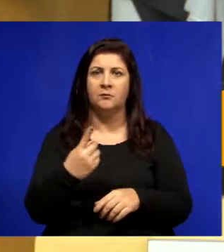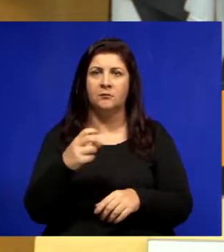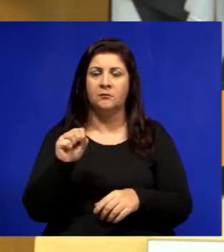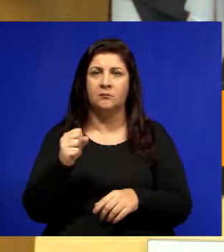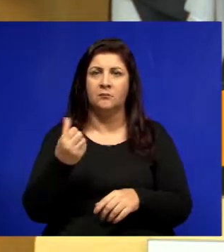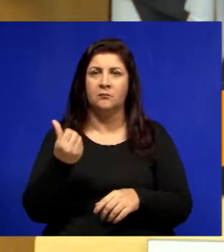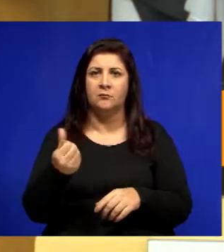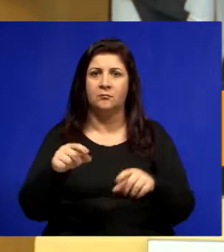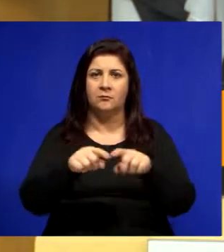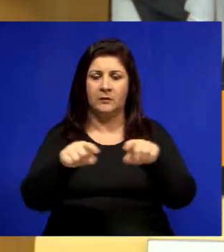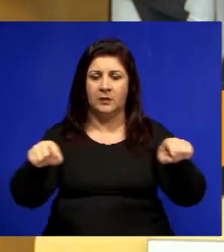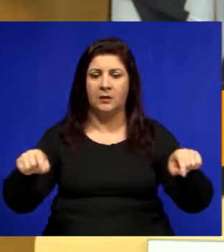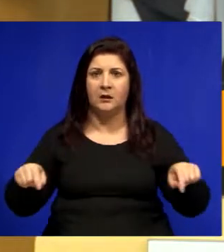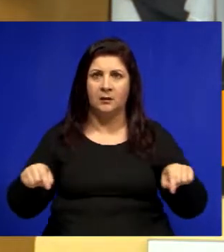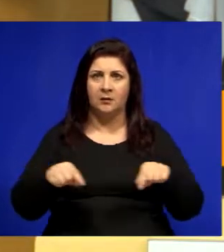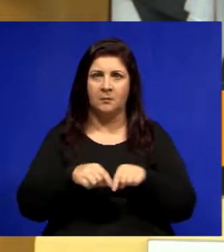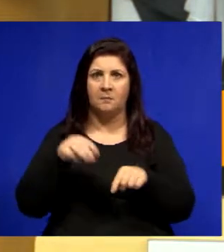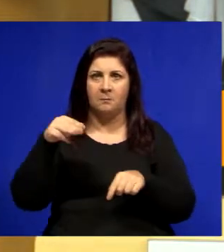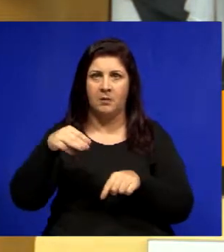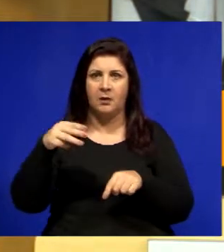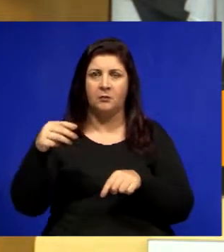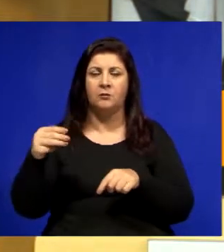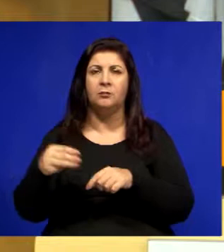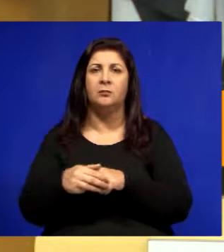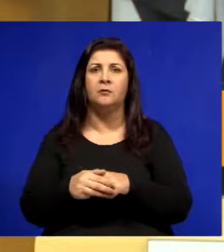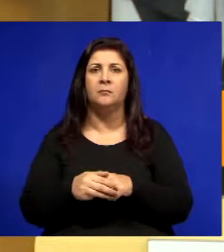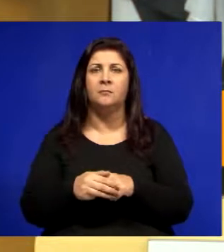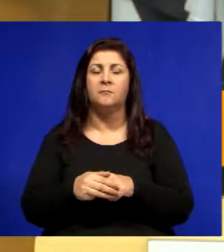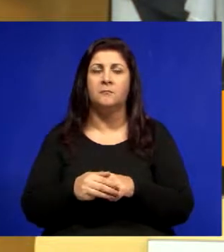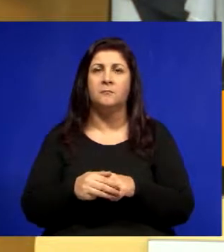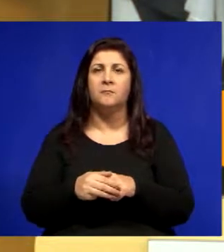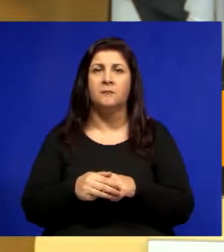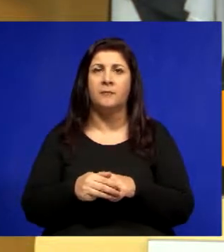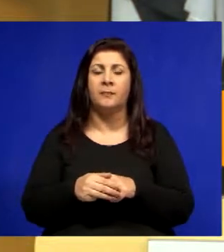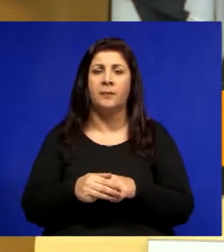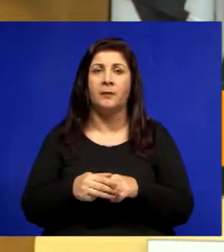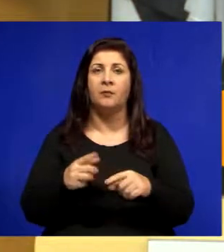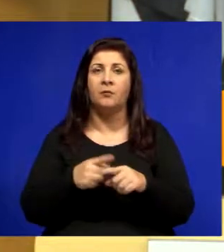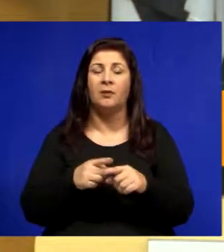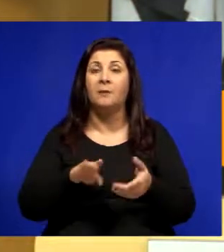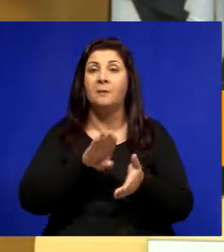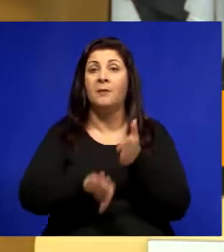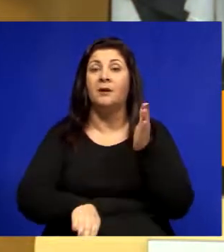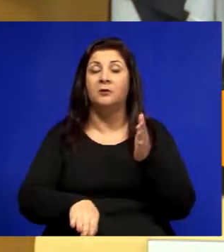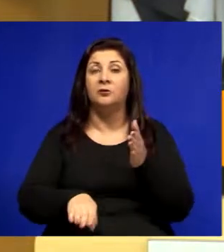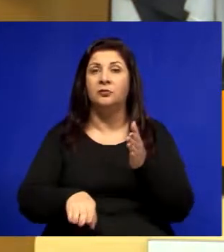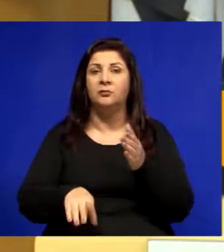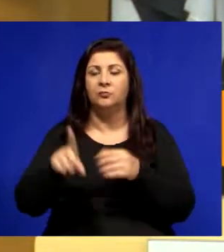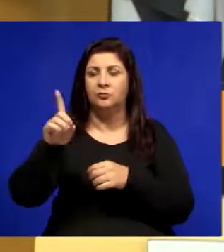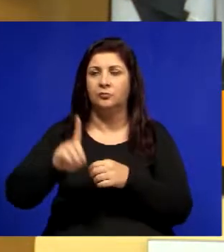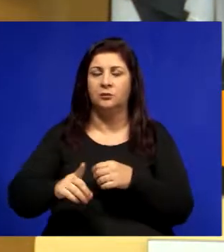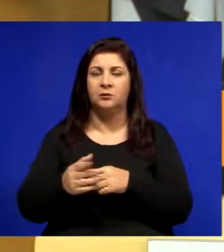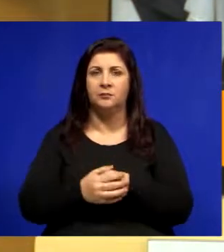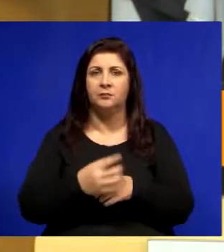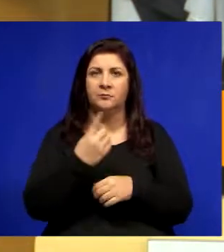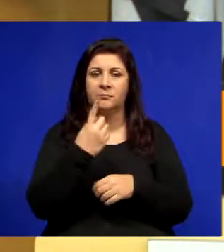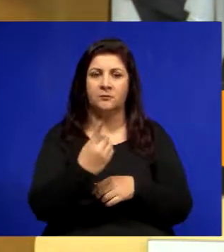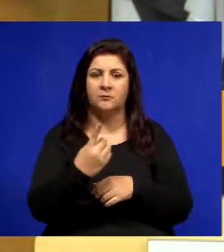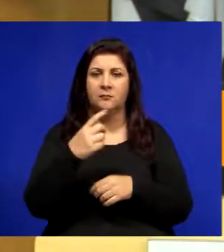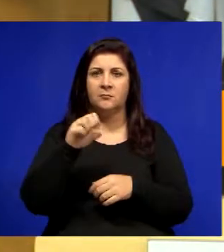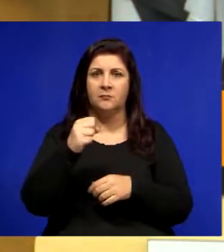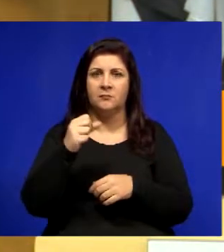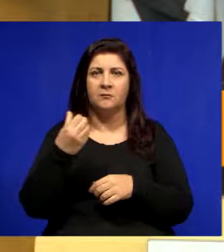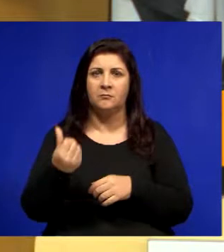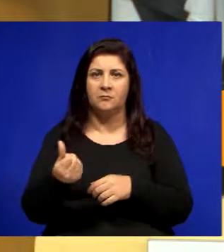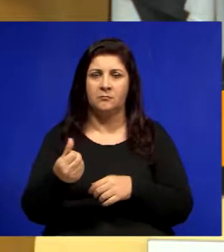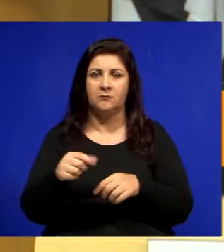metros quadrados em ação de desapropriação são 186 metros e